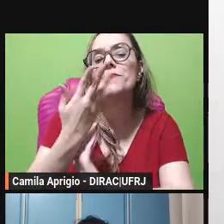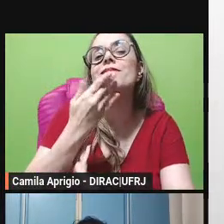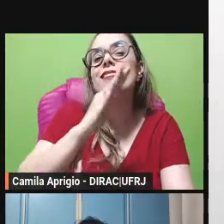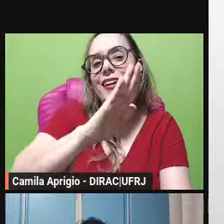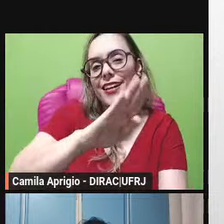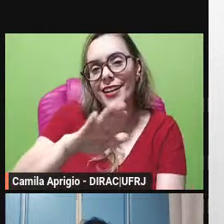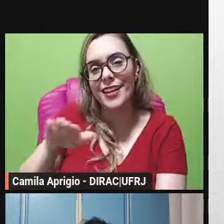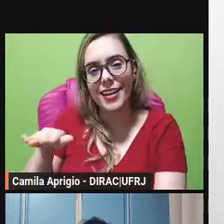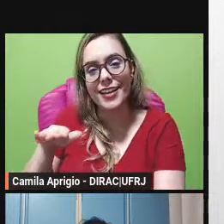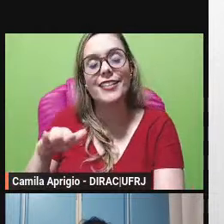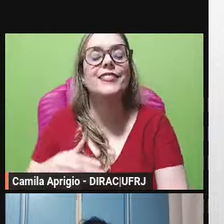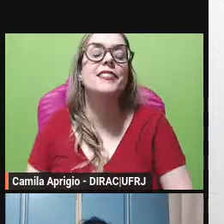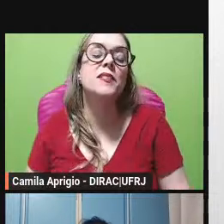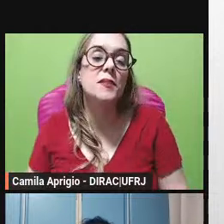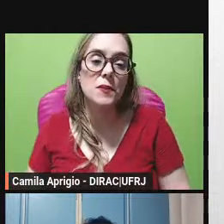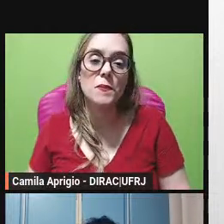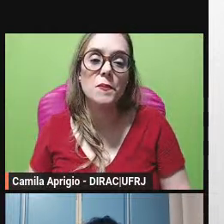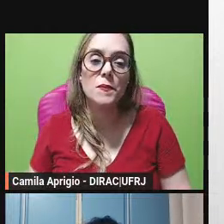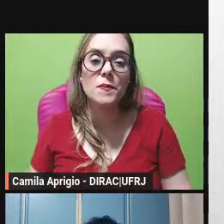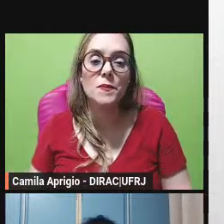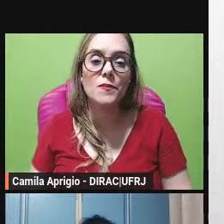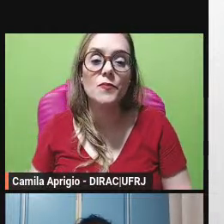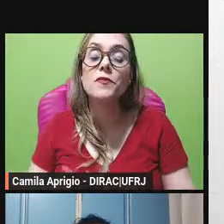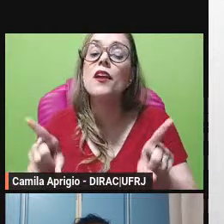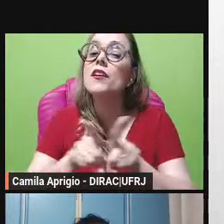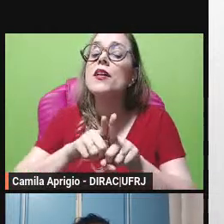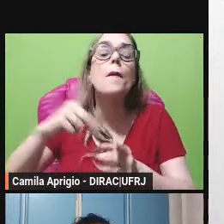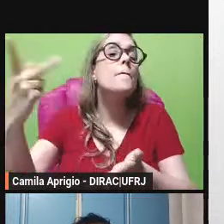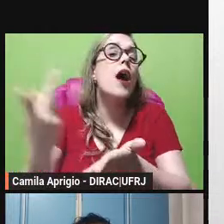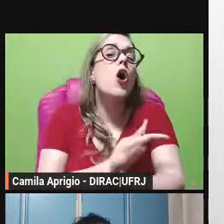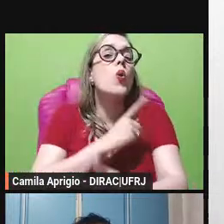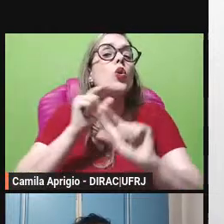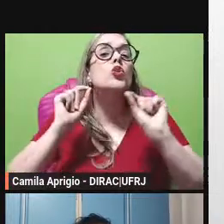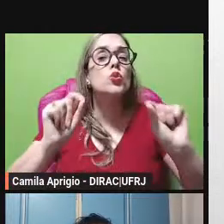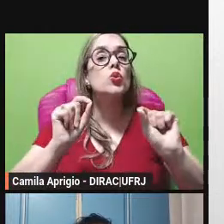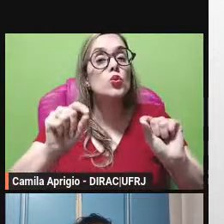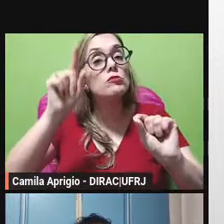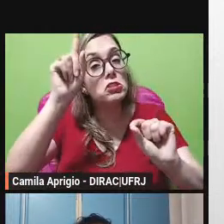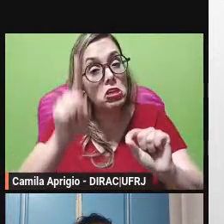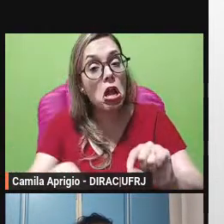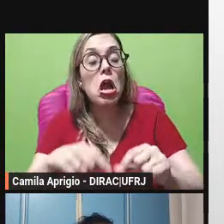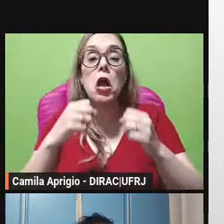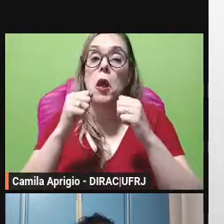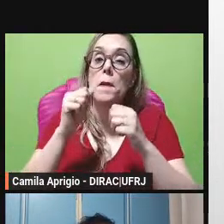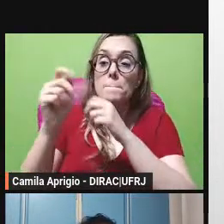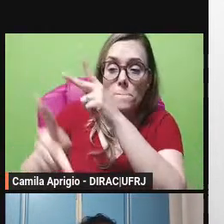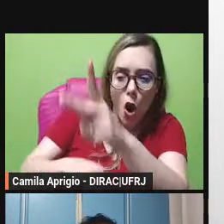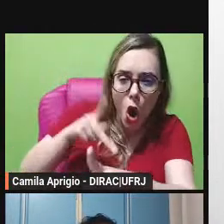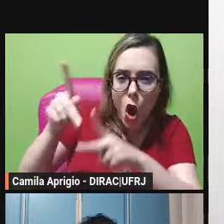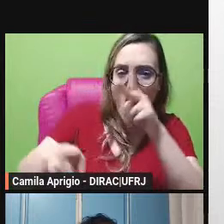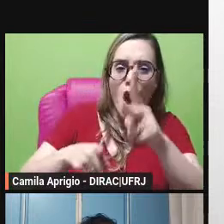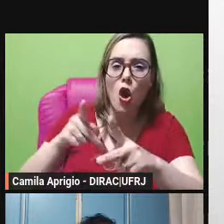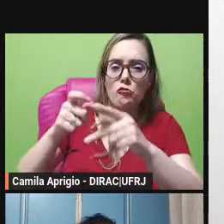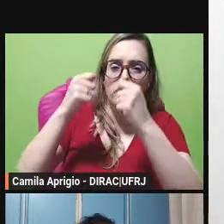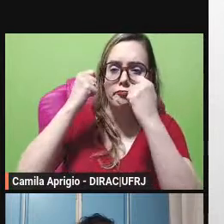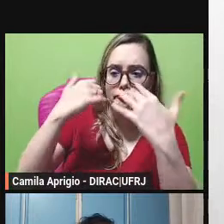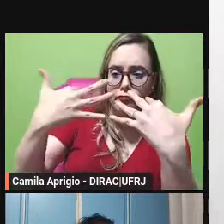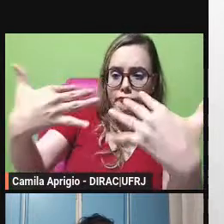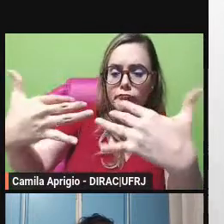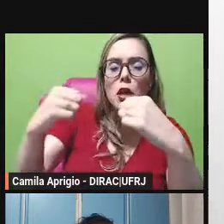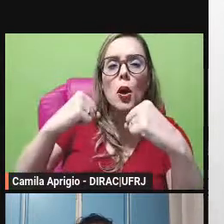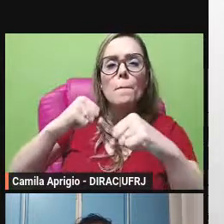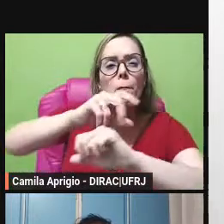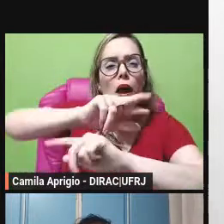também o que o que ocorre é que o público vai começar a se diversificar né além de de ter de haver a